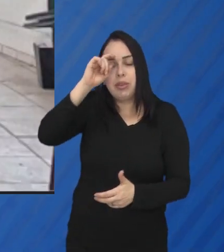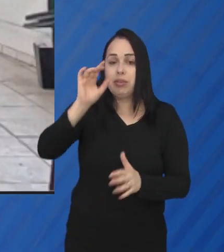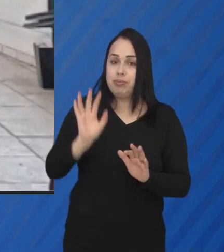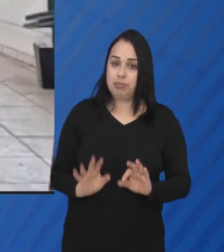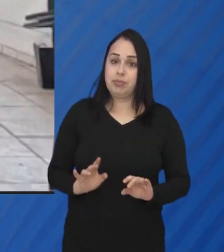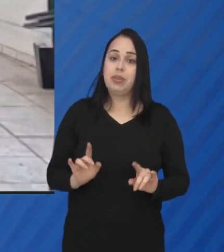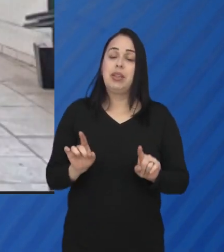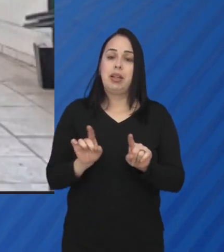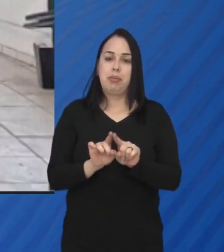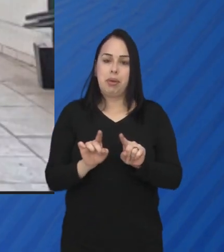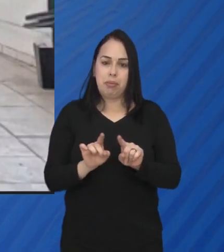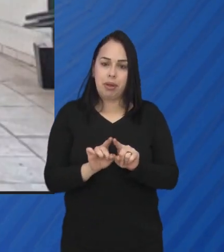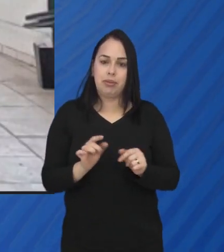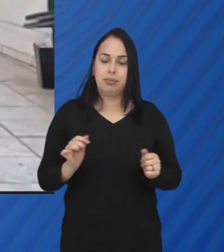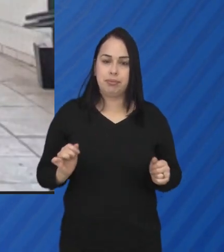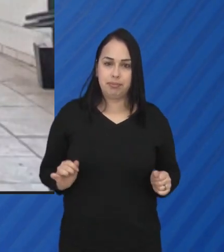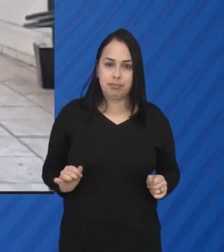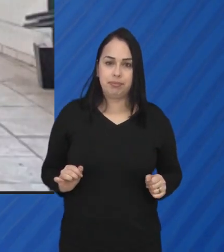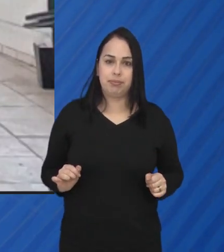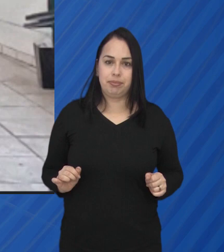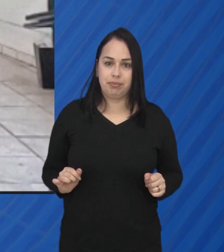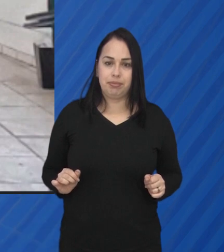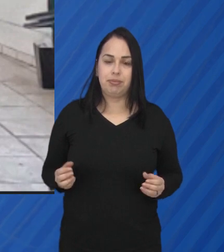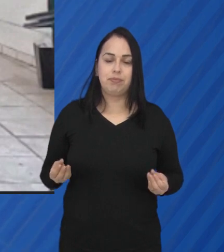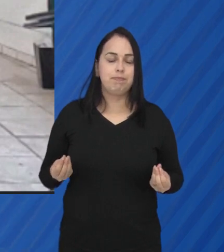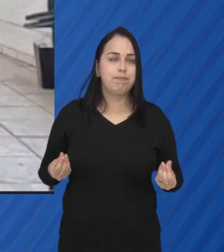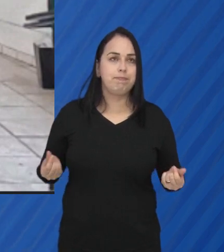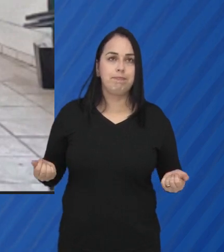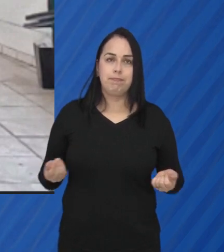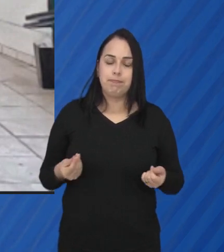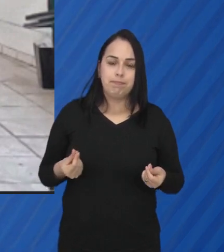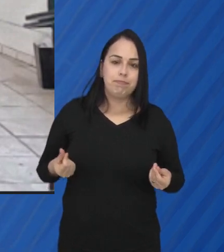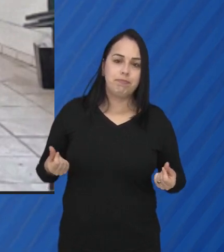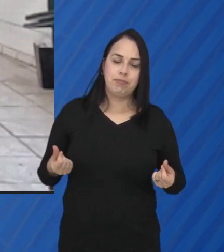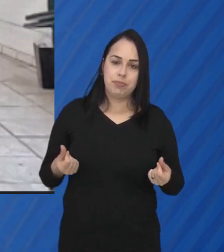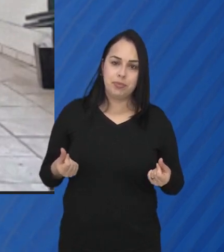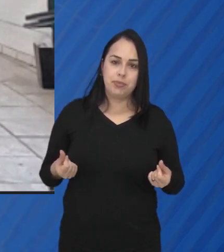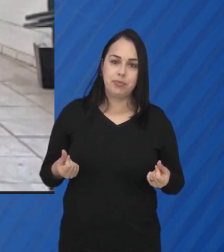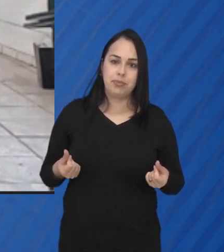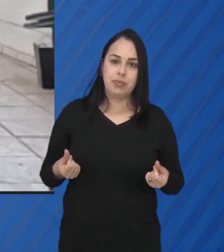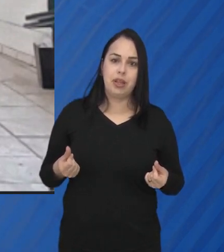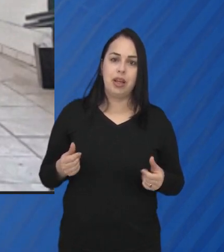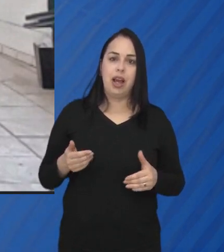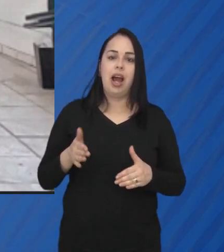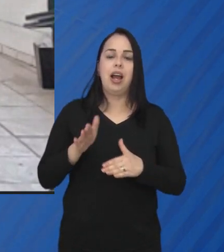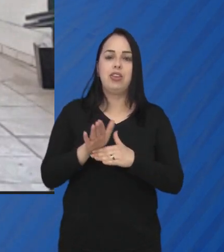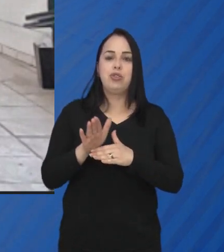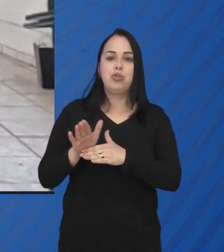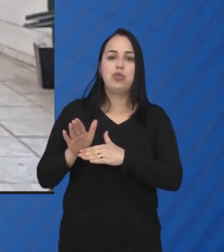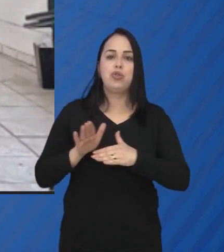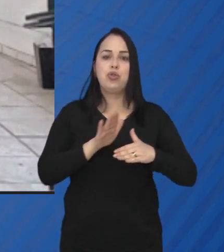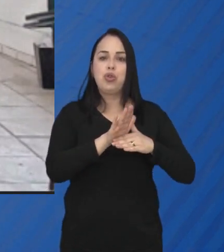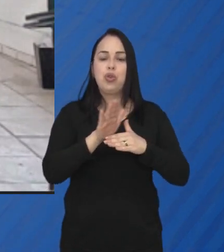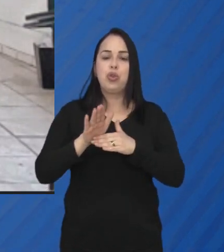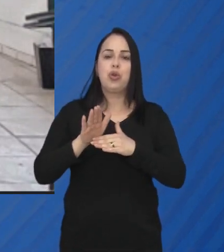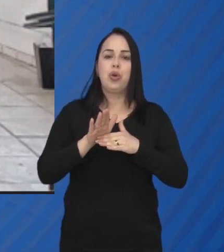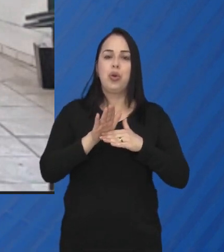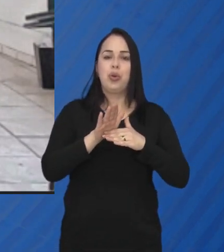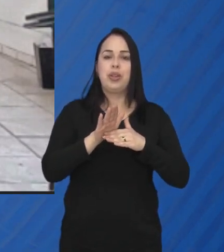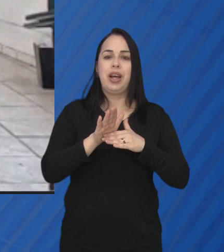isso, inclusive, invoca uma situação das escolas em termos de